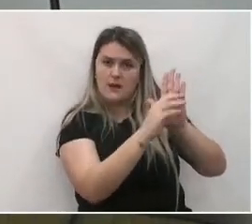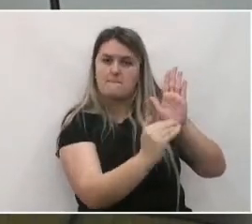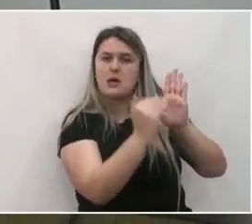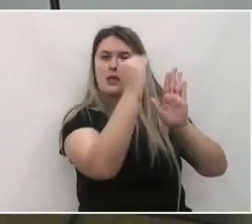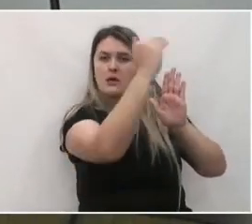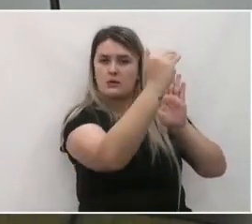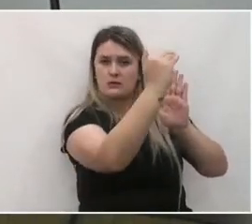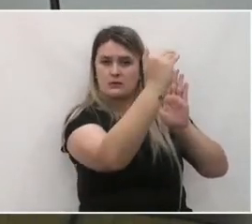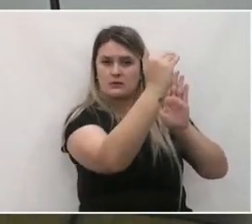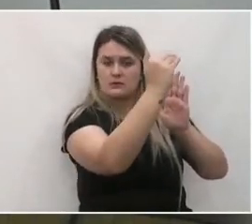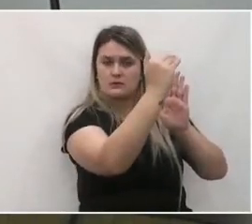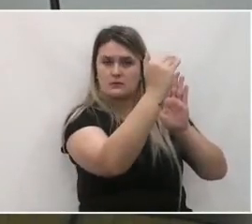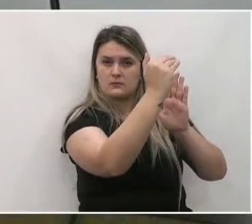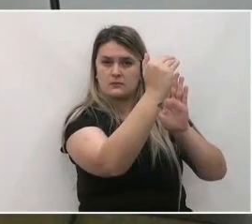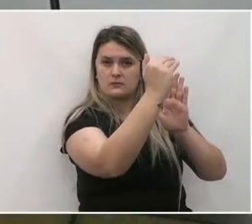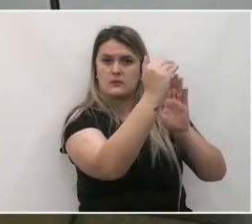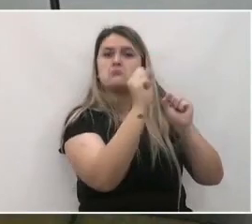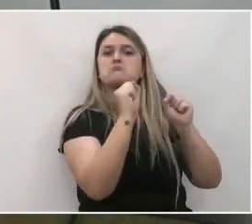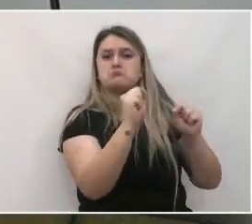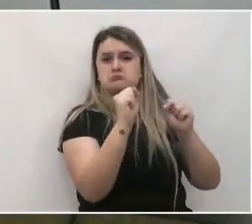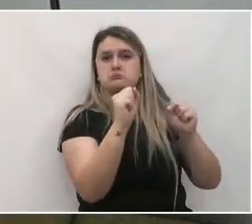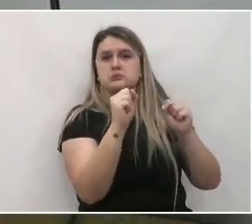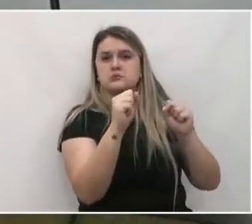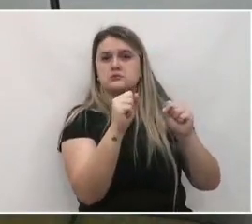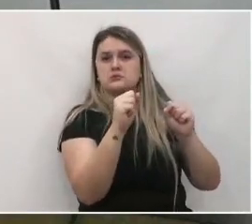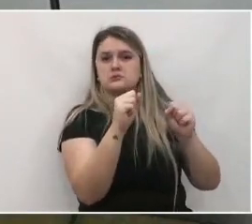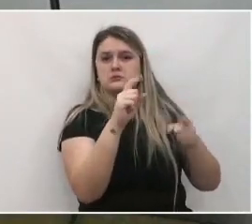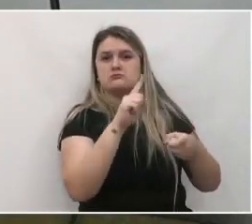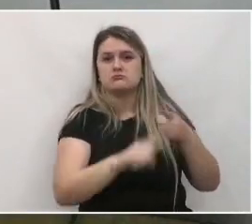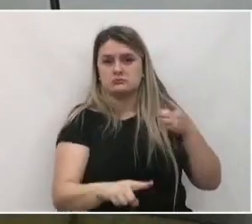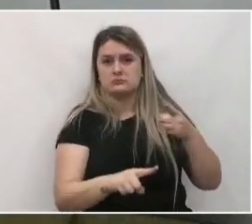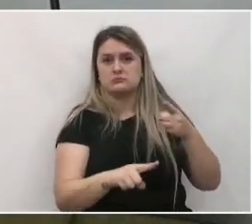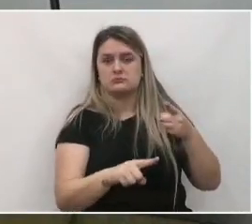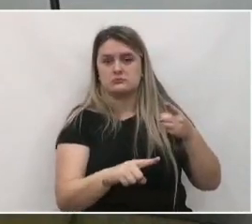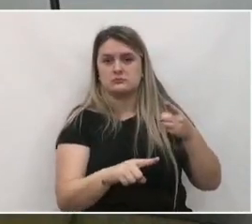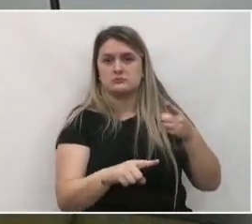superiores vigentes ele pode sim vetar alguma coisa.